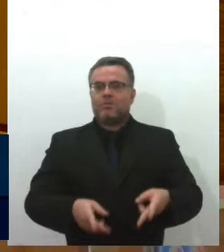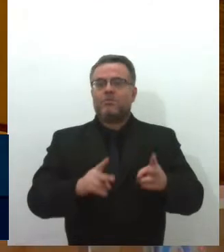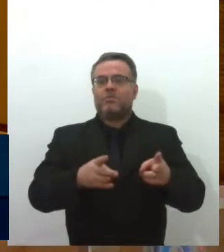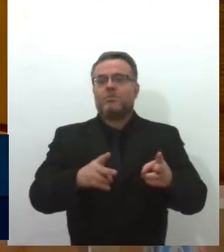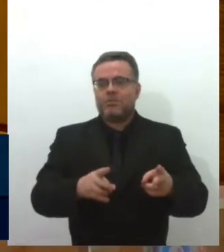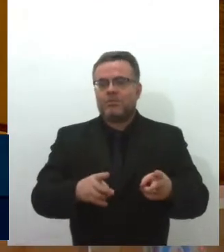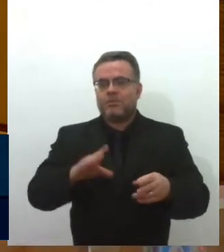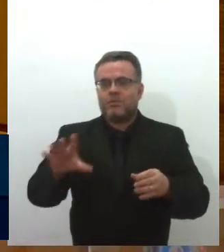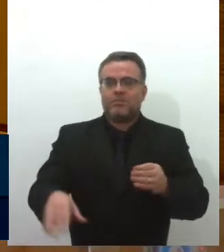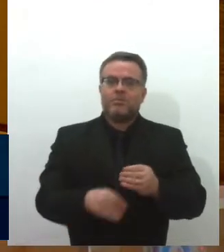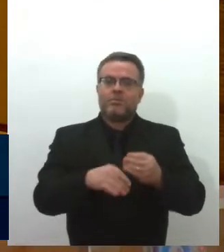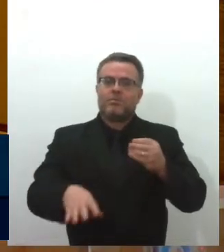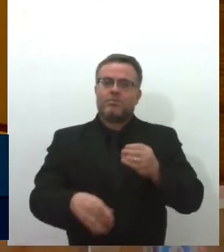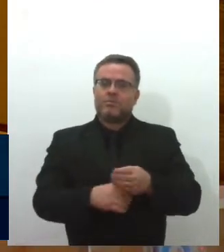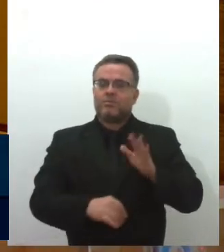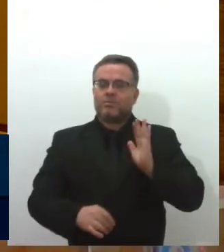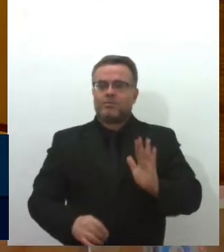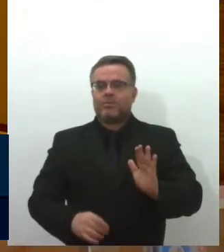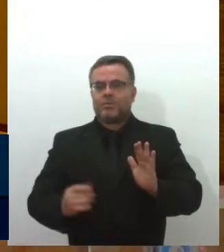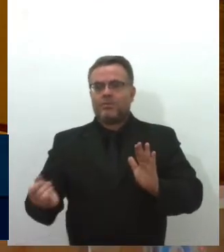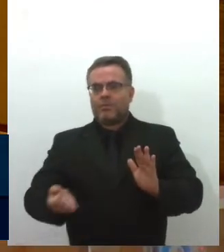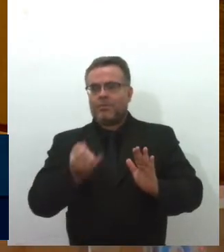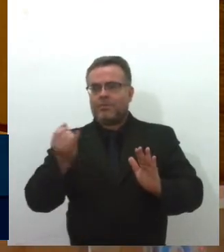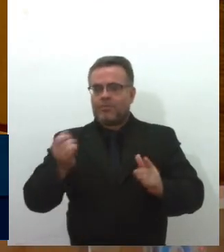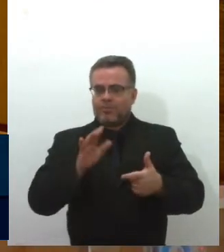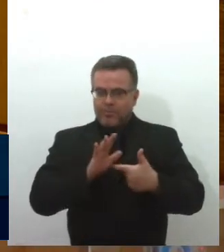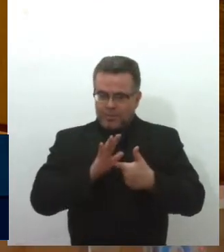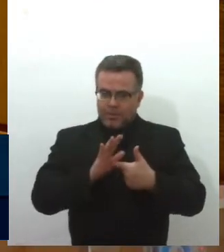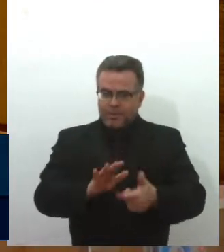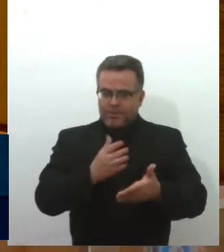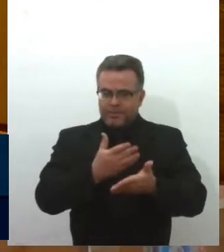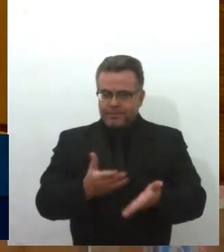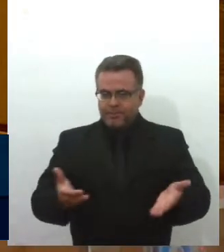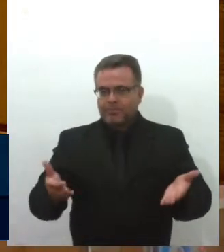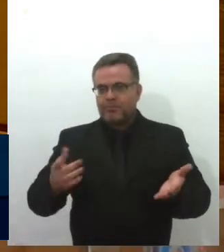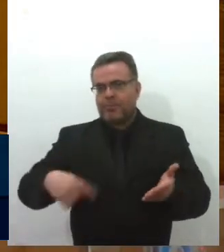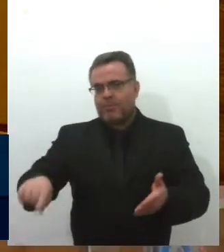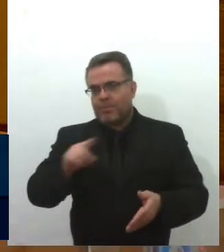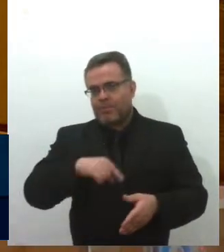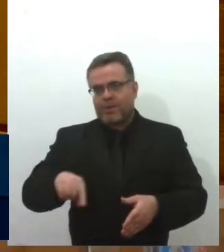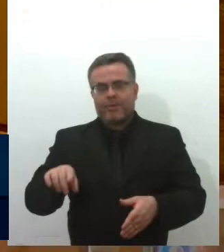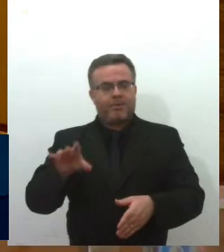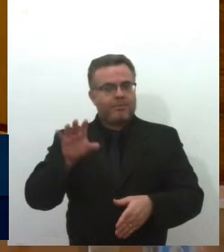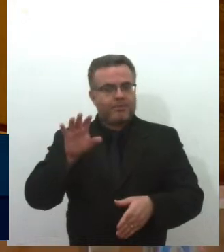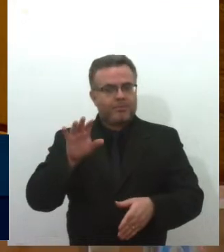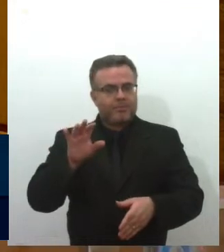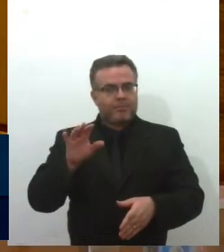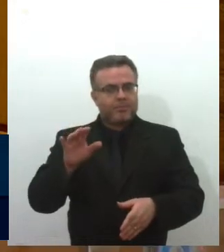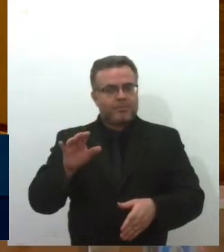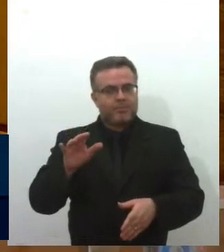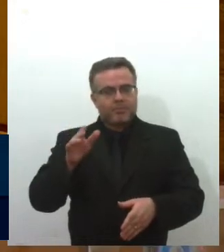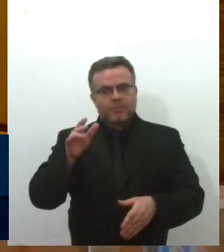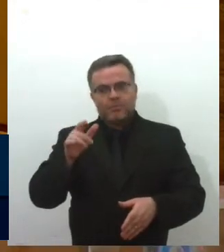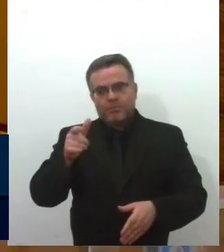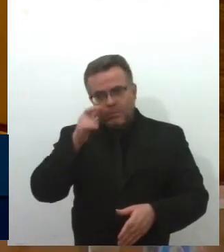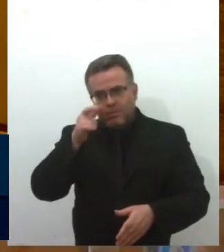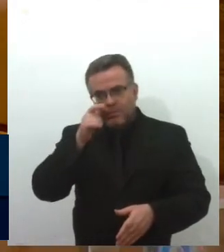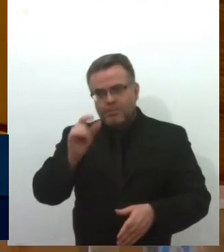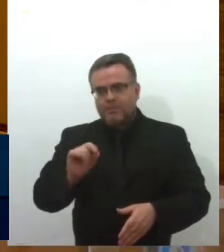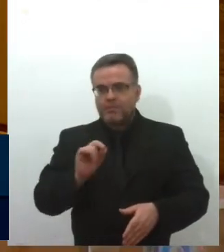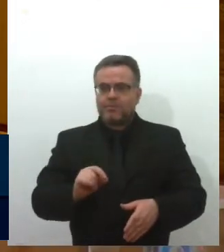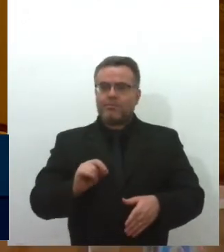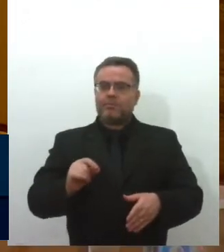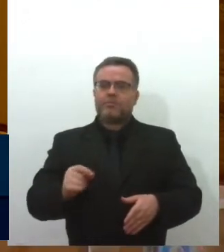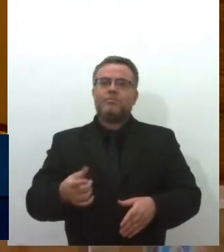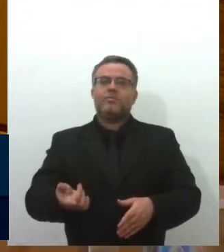fala, mas é importante que a gente ouça esses dois. É um áudio que o